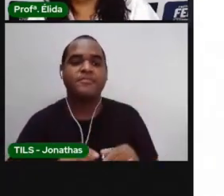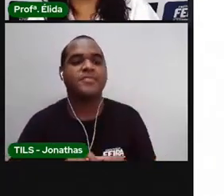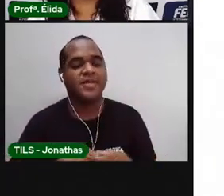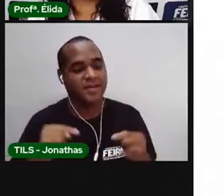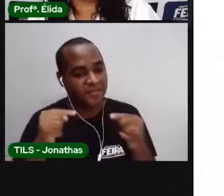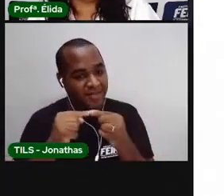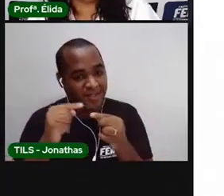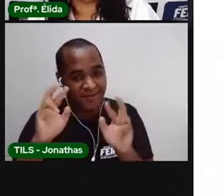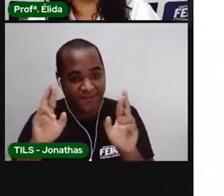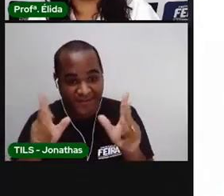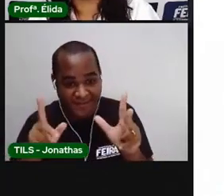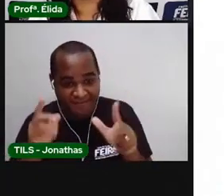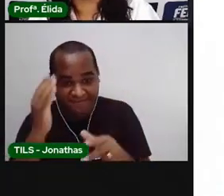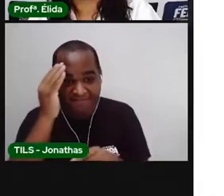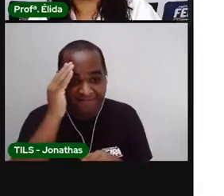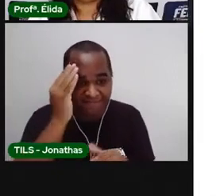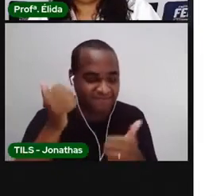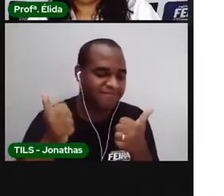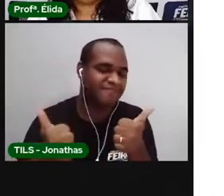E eu sou muito bem.